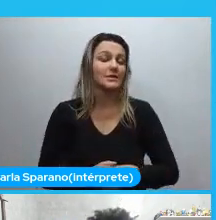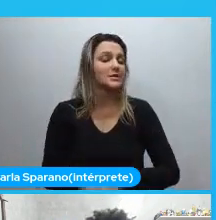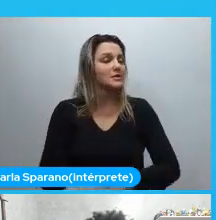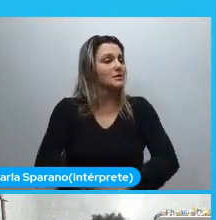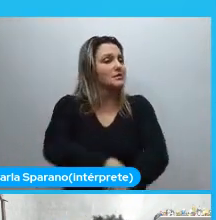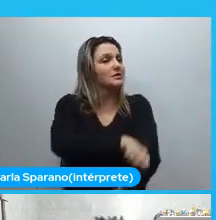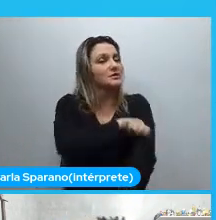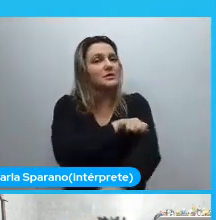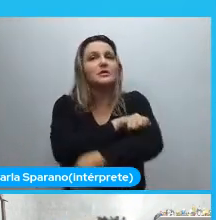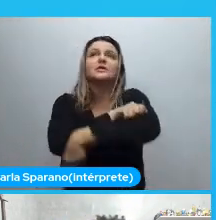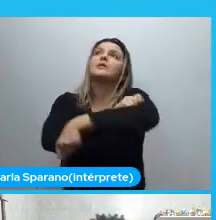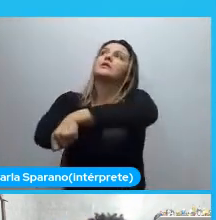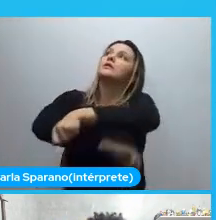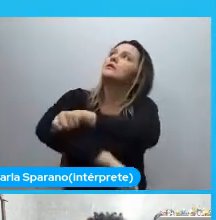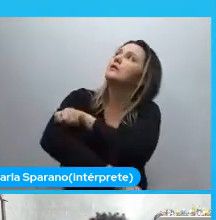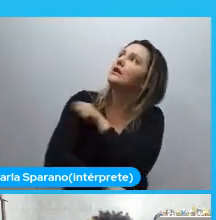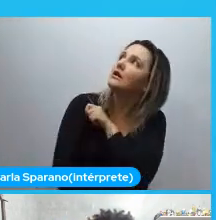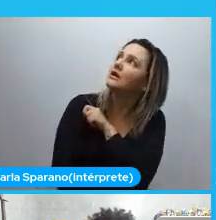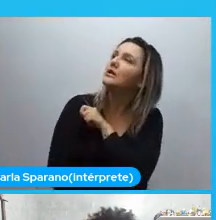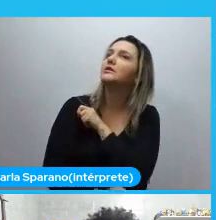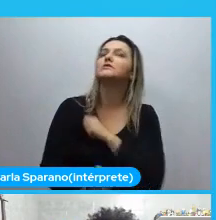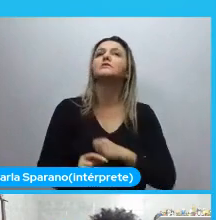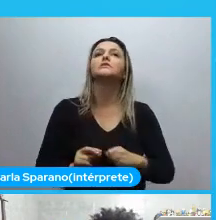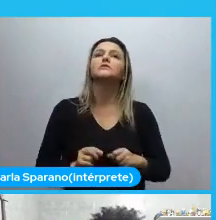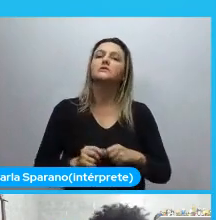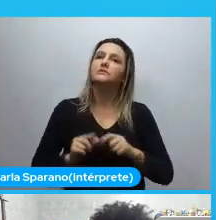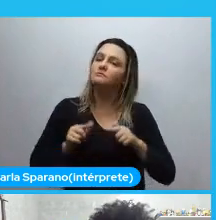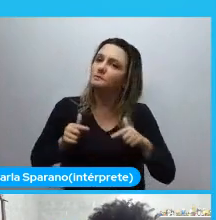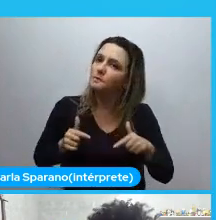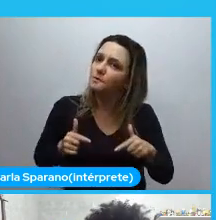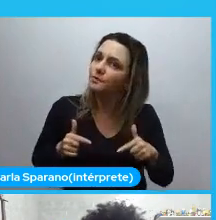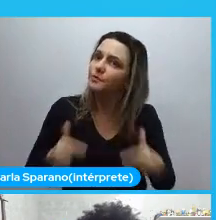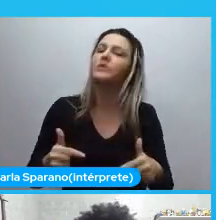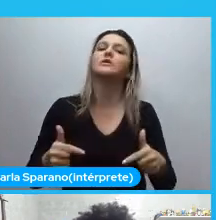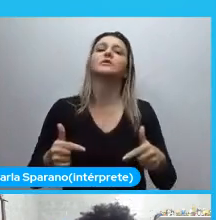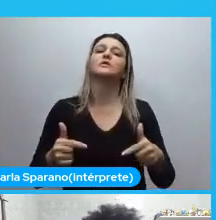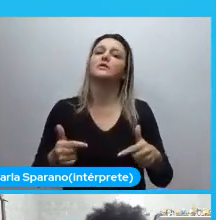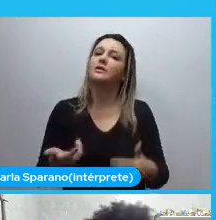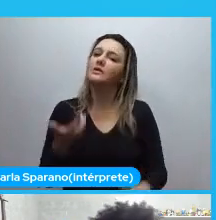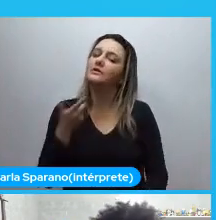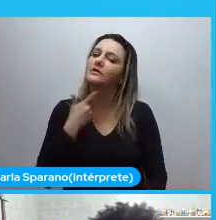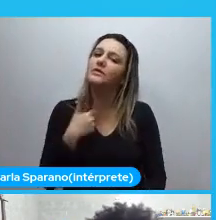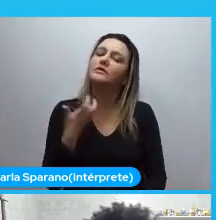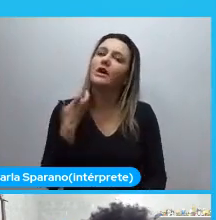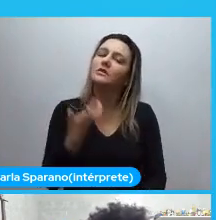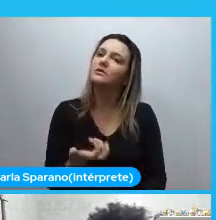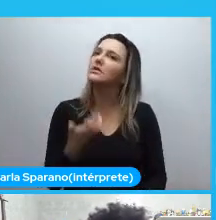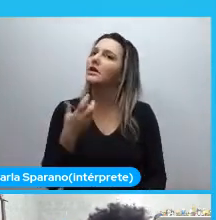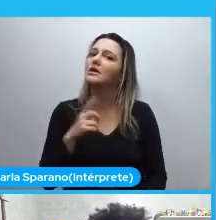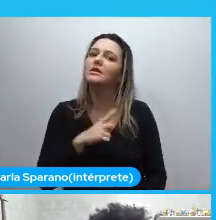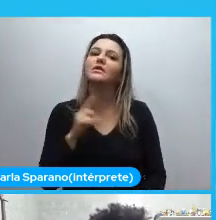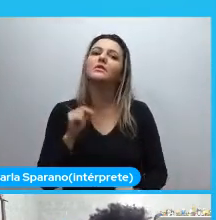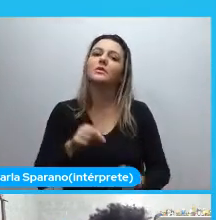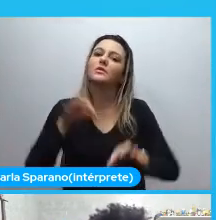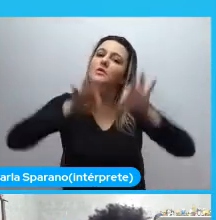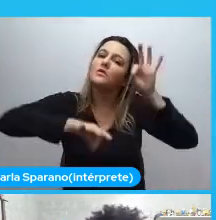E dar esse passo. E aí eu vi que iria ter uma oficina de